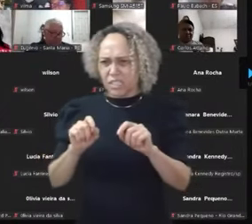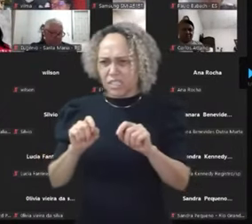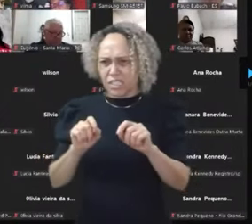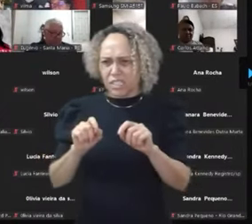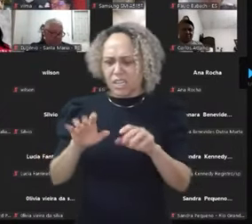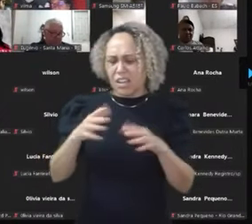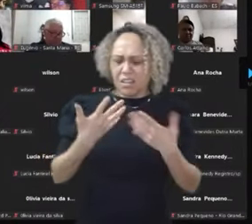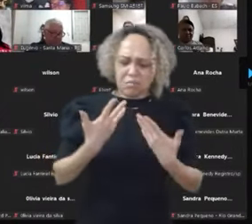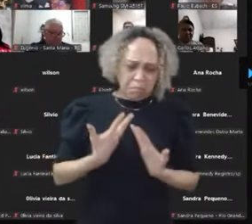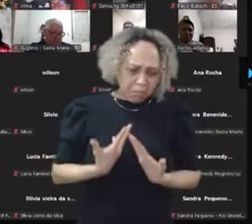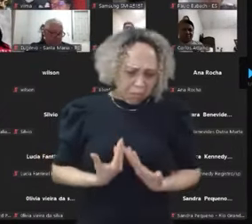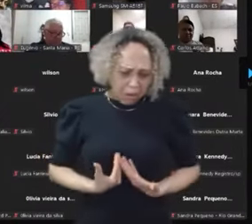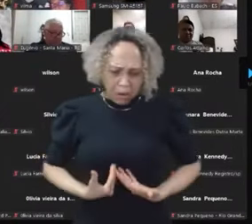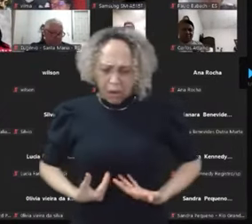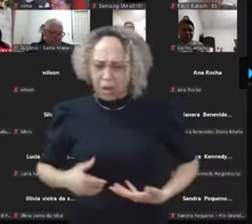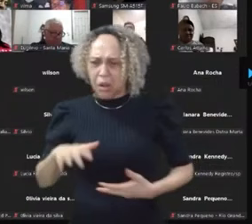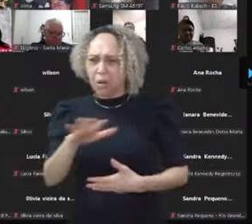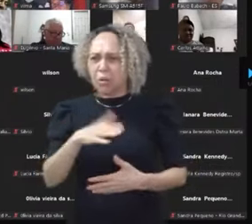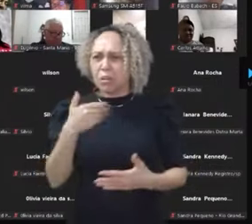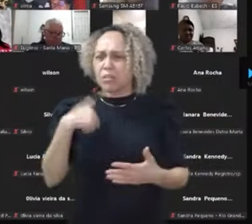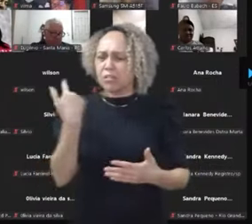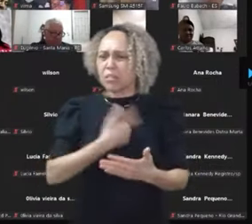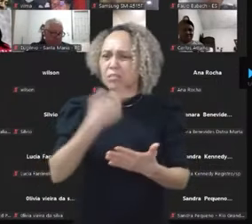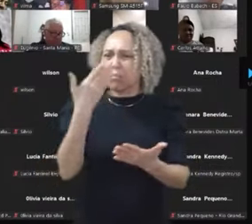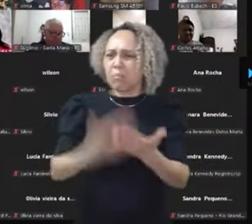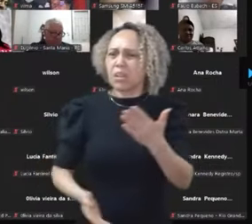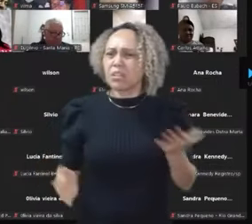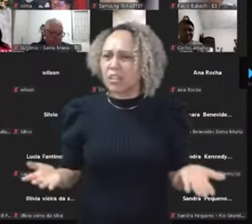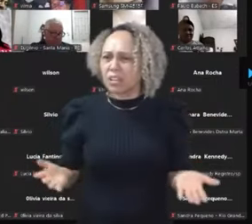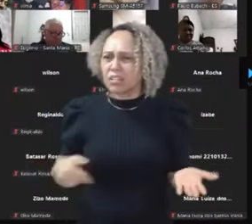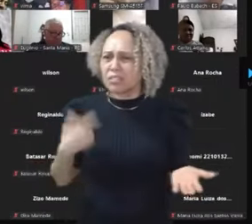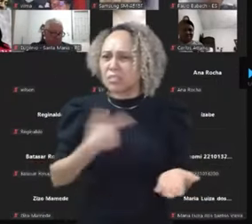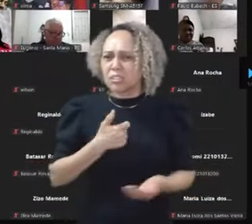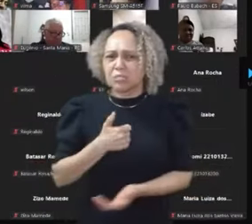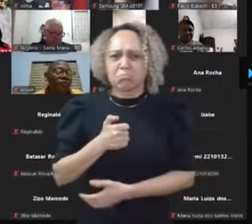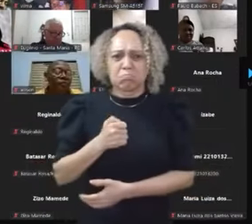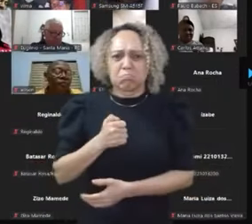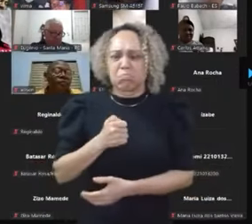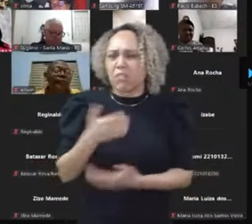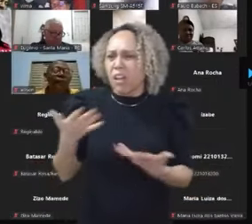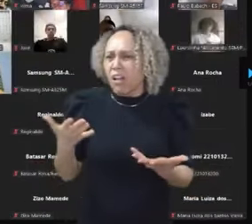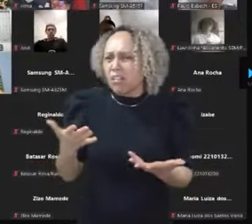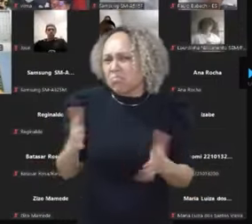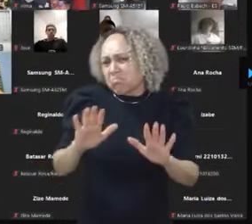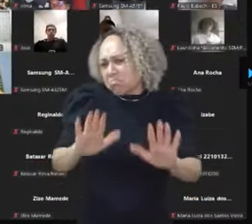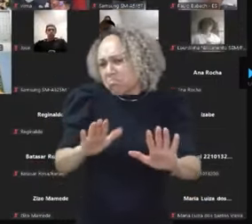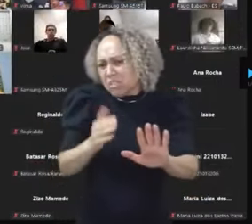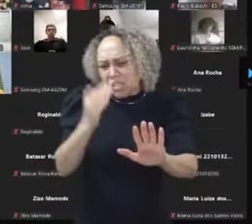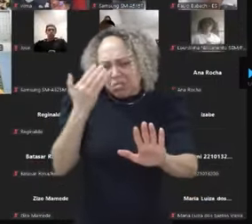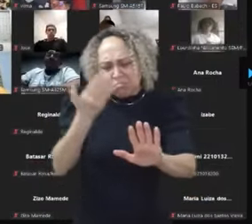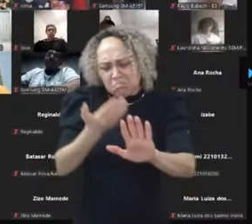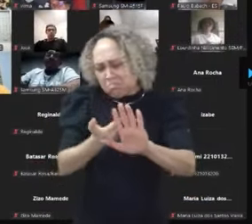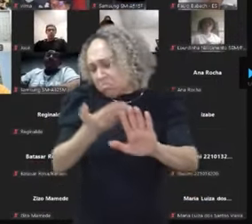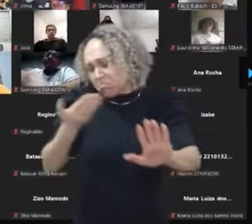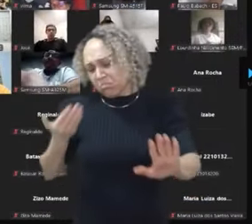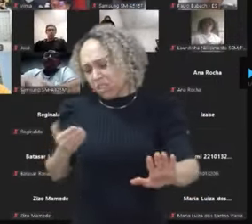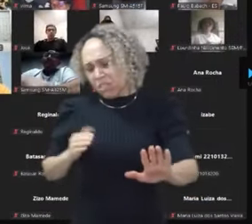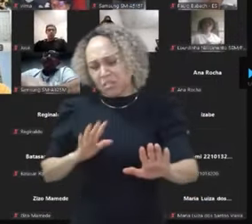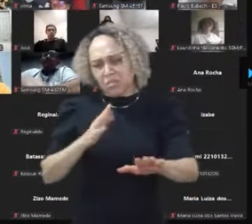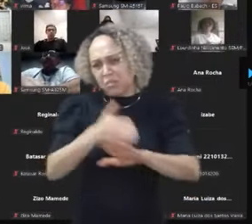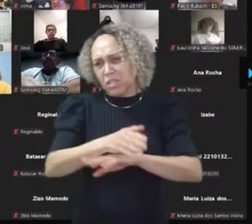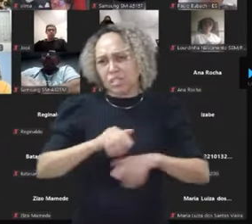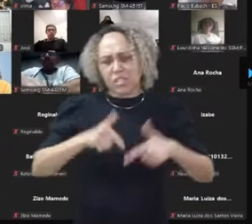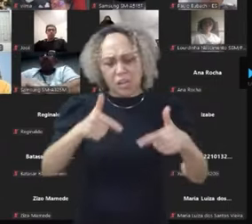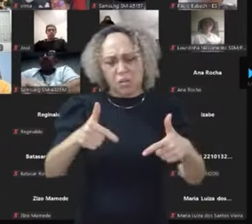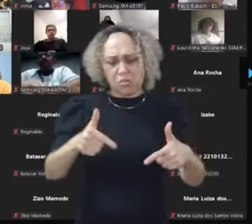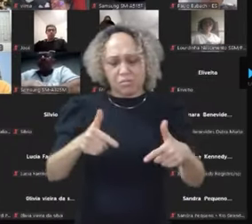pense, caramba, Thiago, é feito para a gente perder, então a gente está ferrado. É melhor a gente nem participar dessa luta. Não. Vale a pena participar da